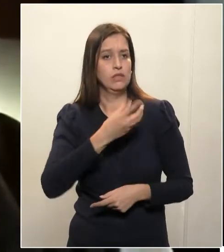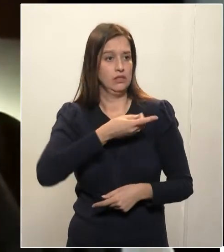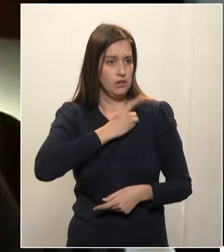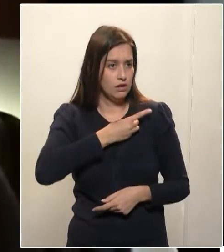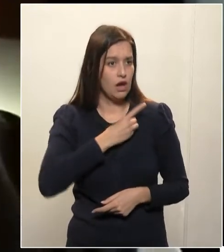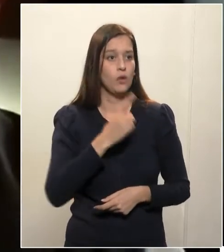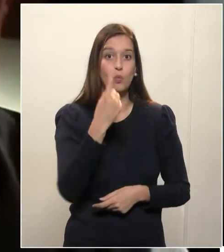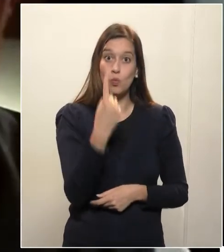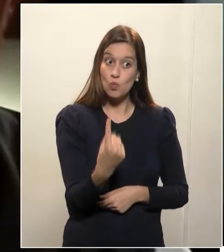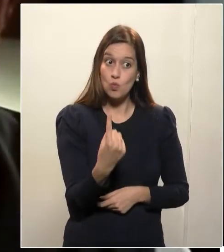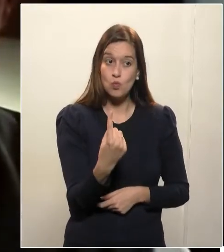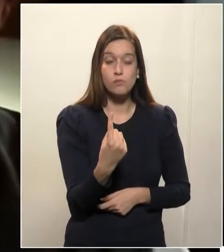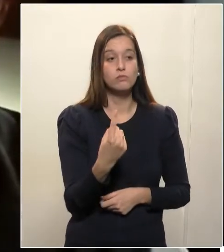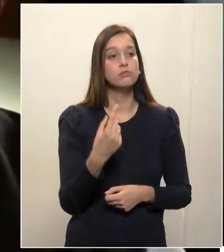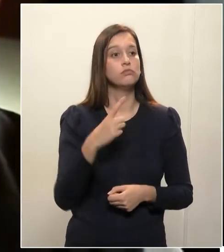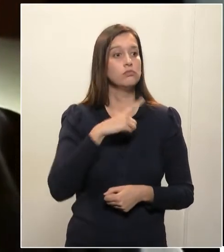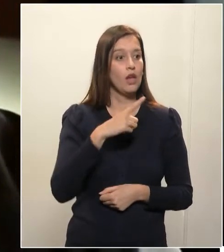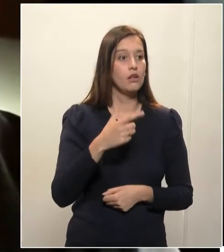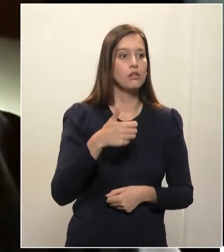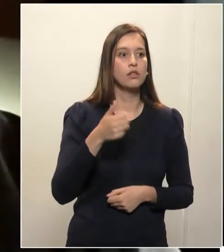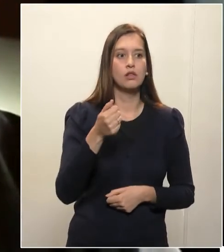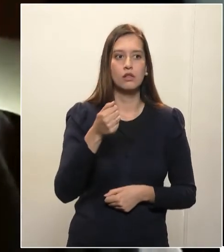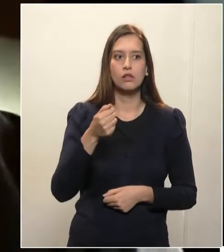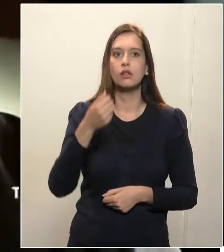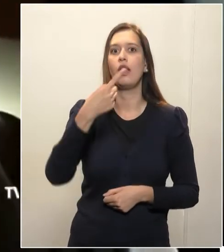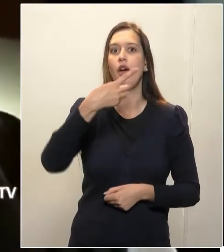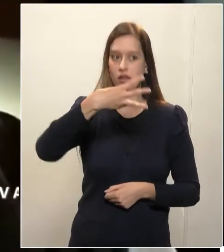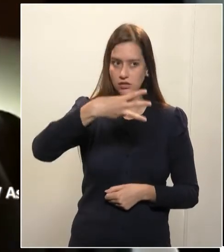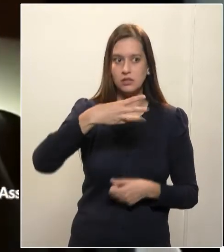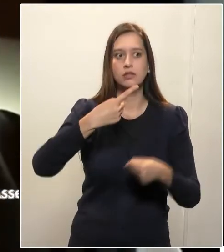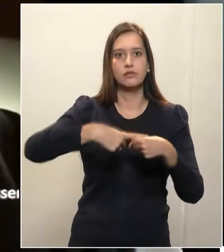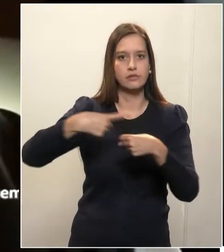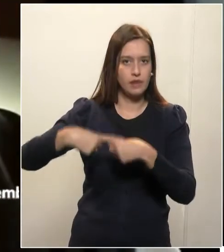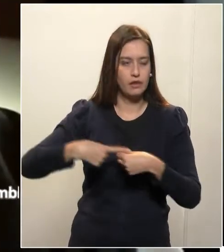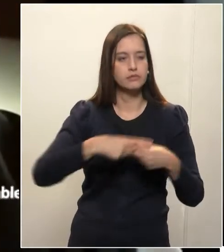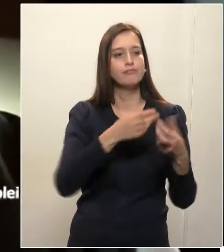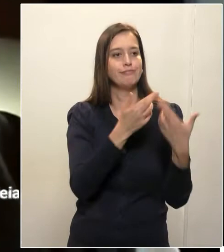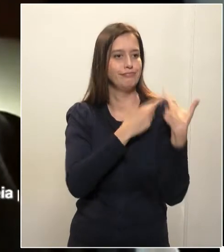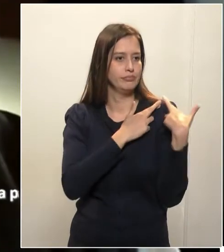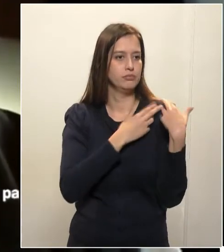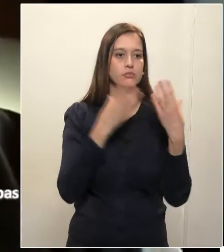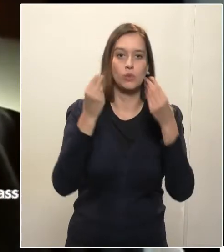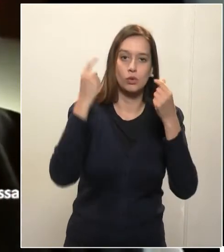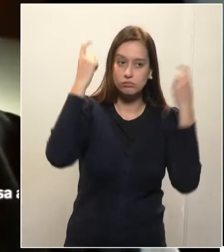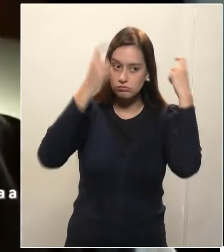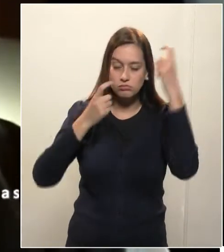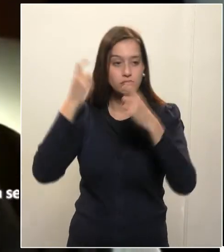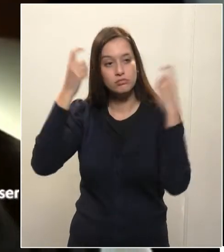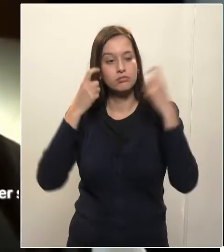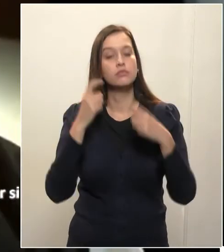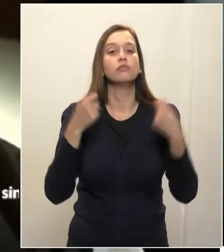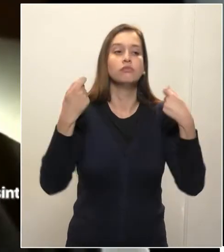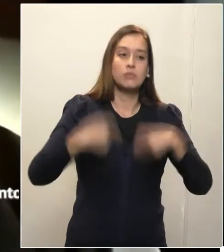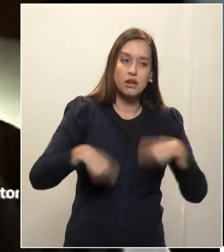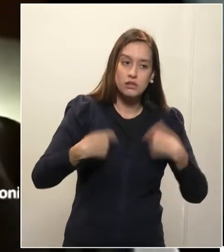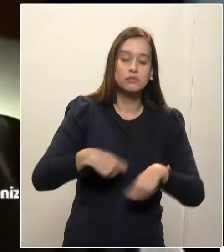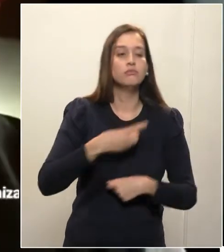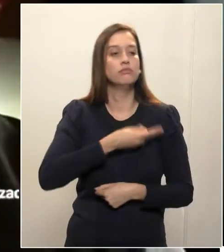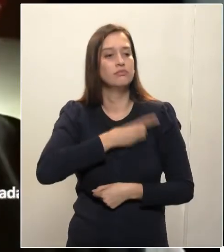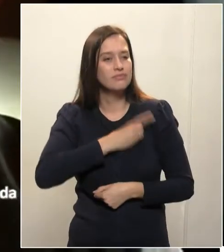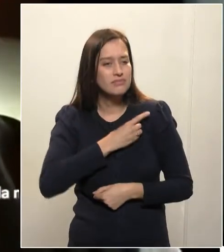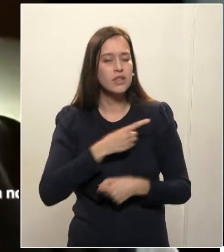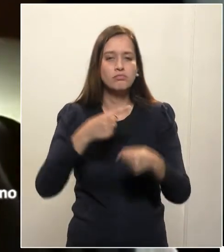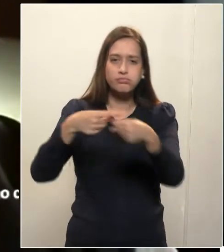de 13 municípios. Isso nos preocupa muito. As comarcas não podem ficar sem delegados. De polícia,